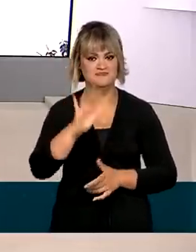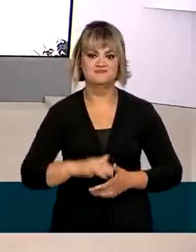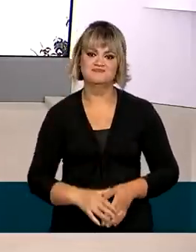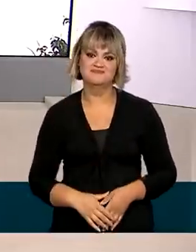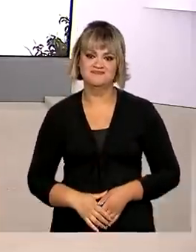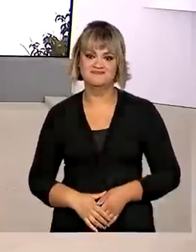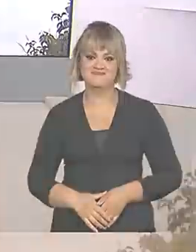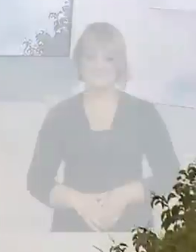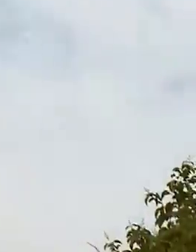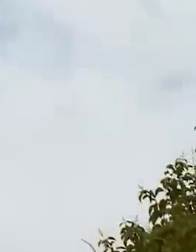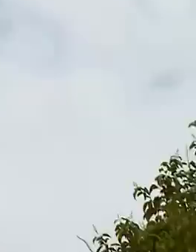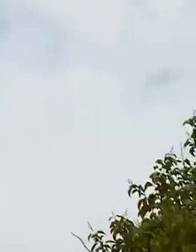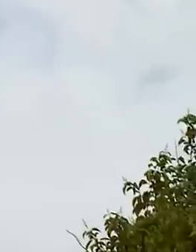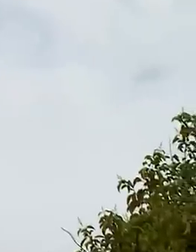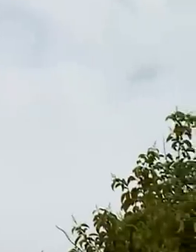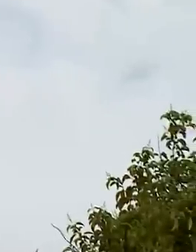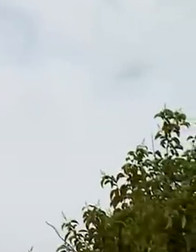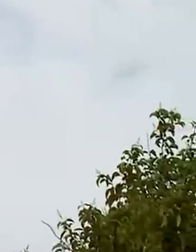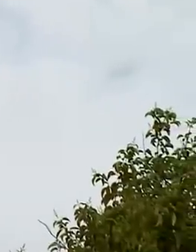amanhã.